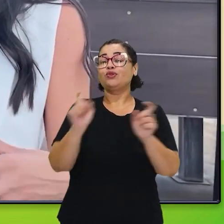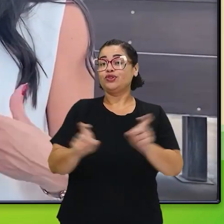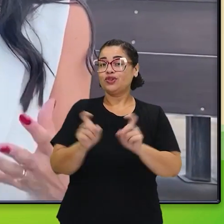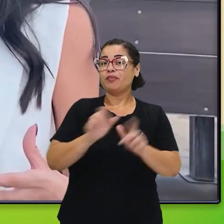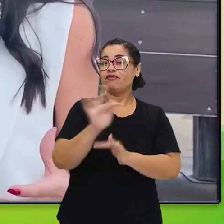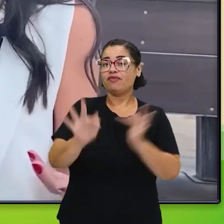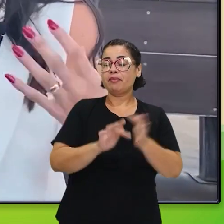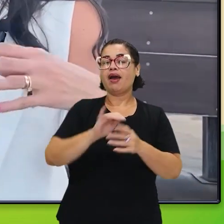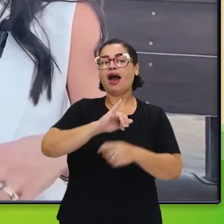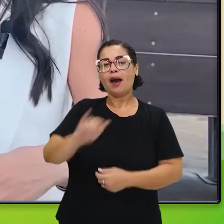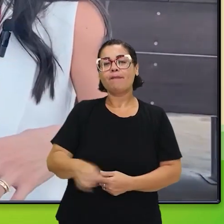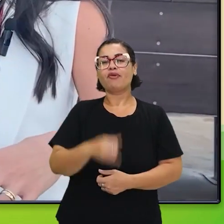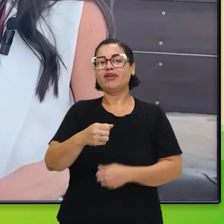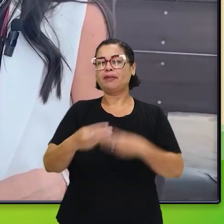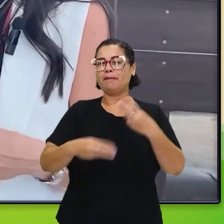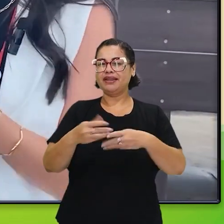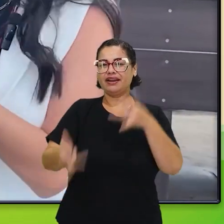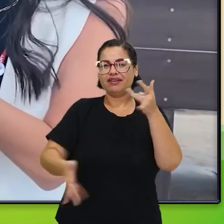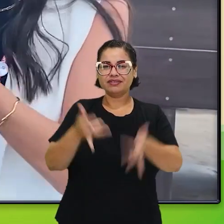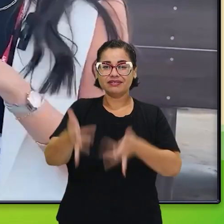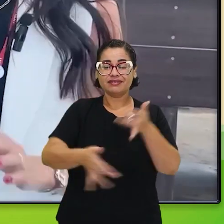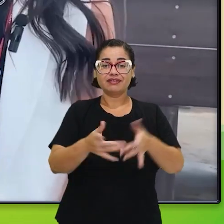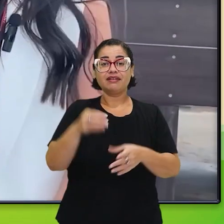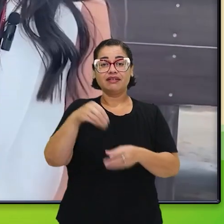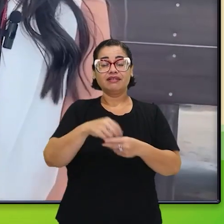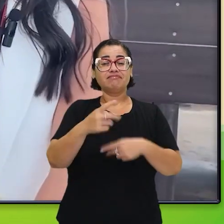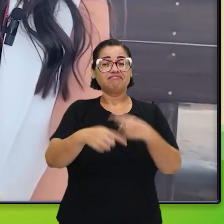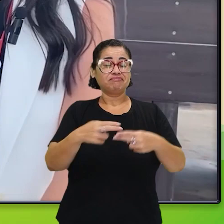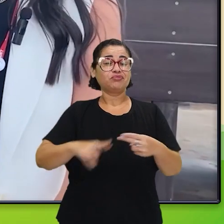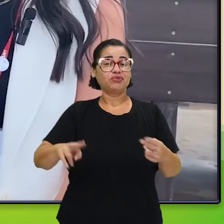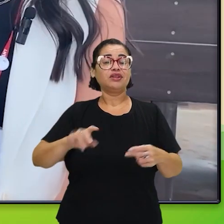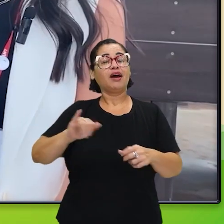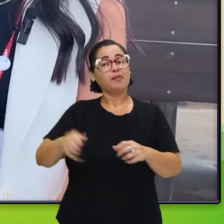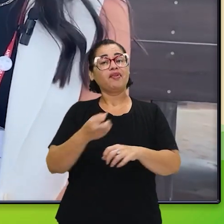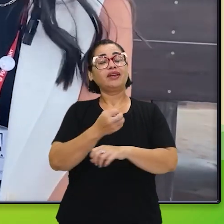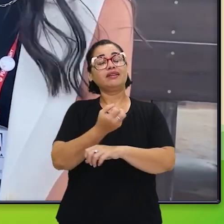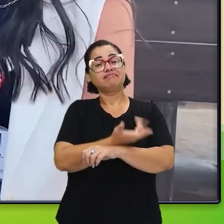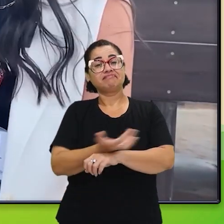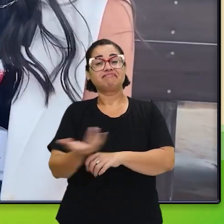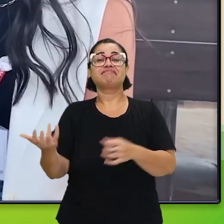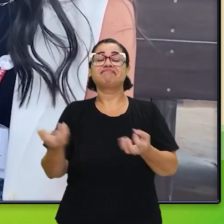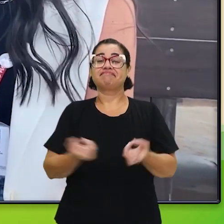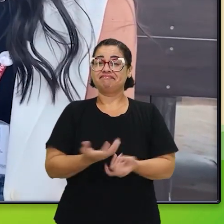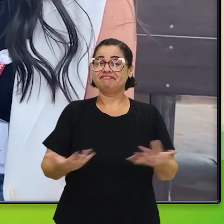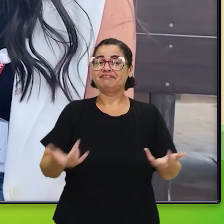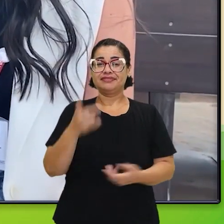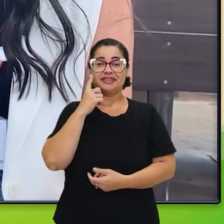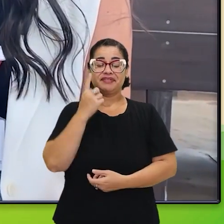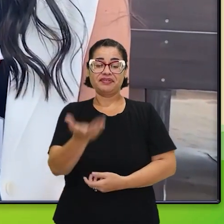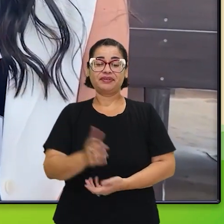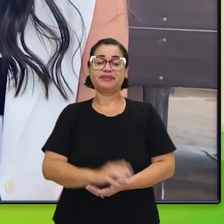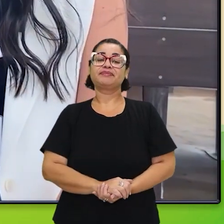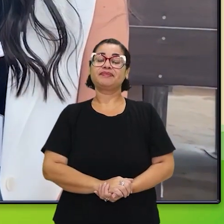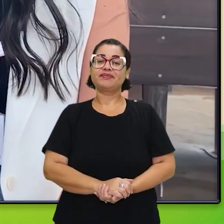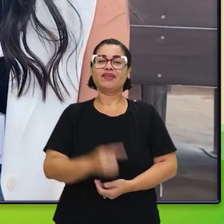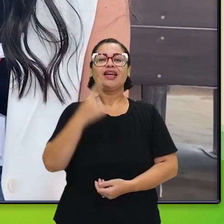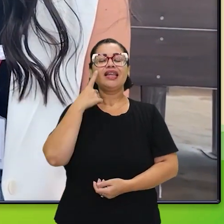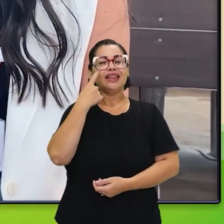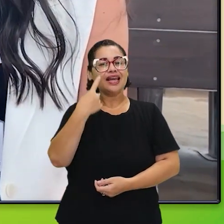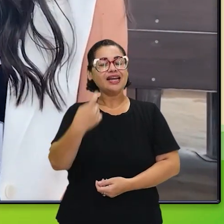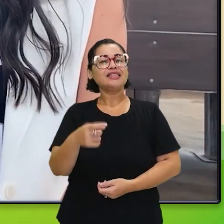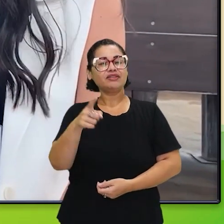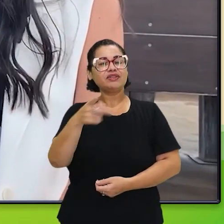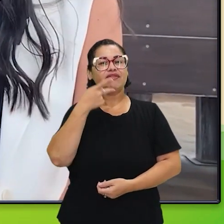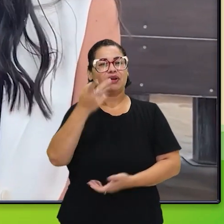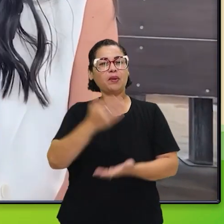reaproveitar esse material internamente e fazer essa horta que a gente tá vendo. Marina, e aí o interessante é que você disse que, inicialmente,